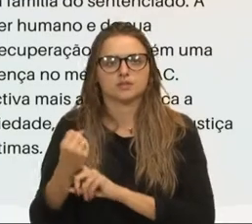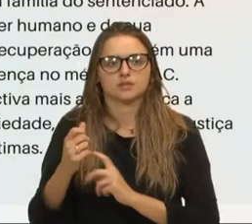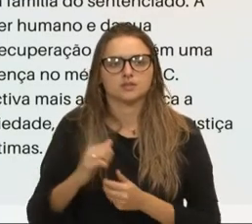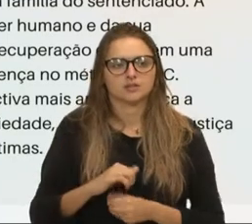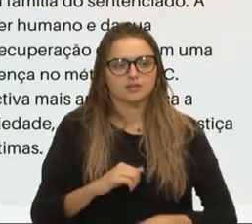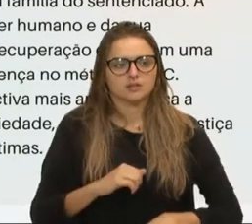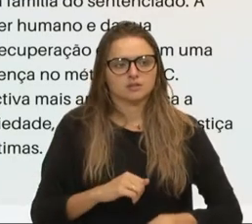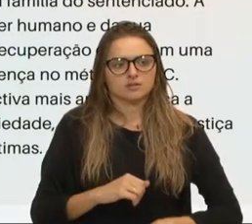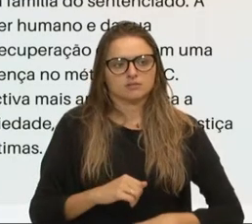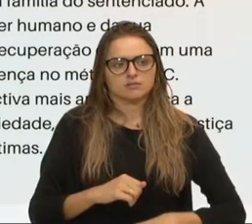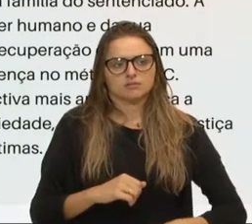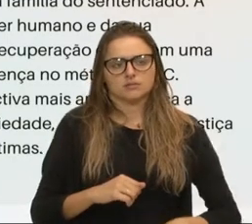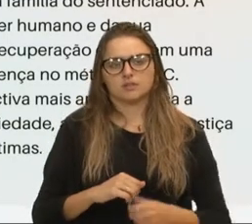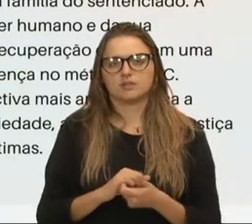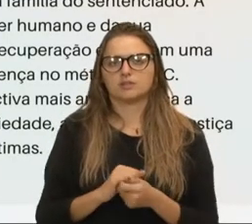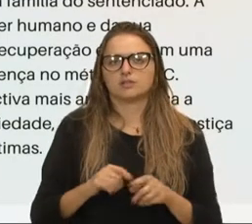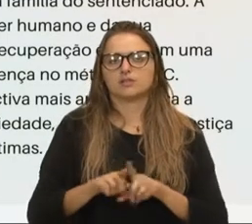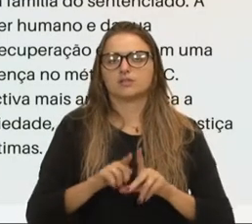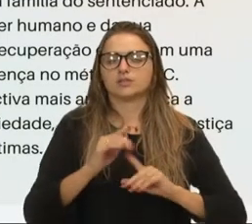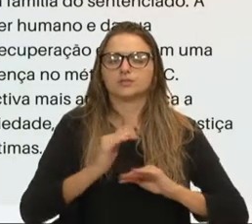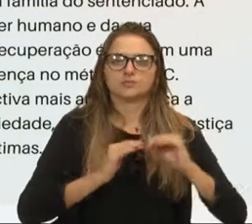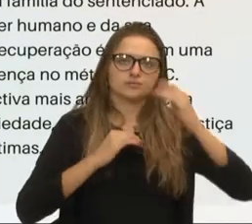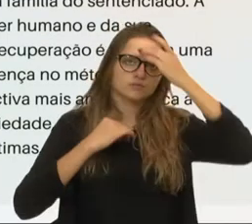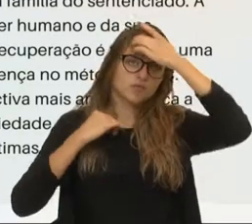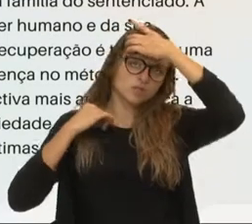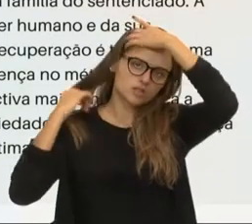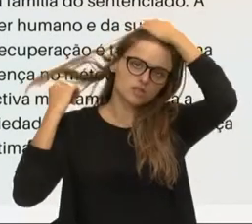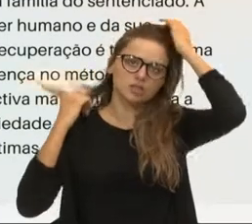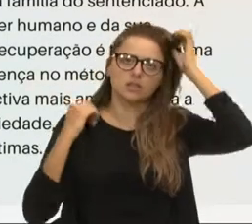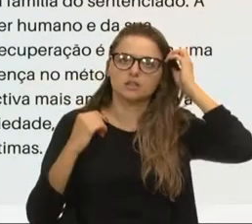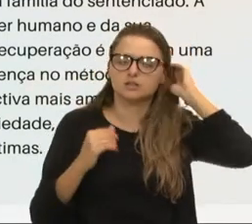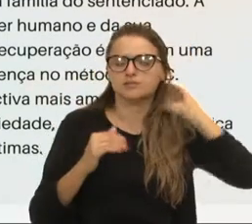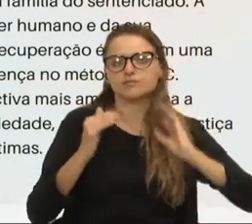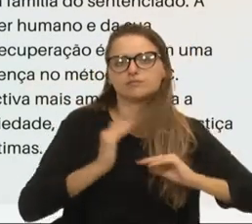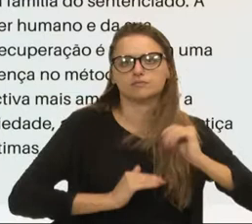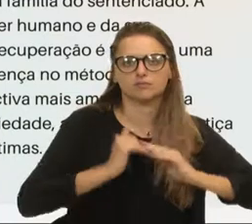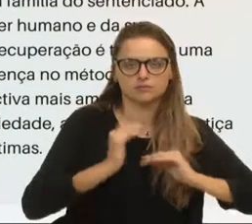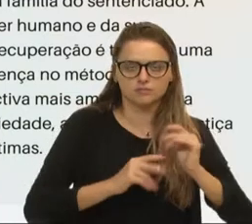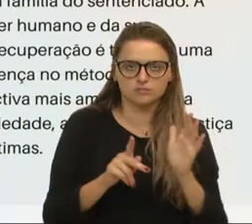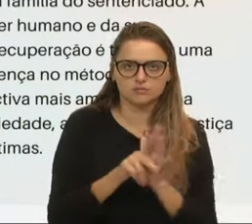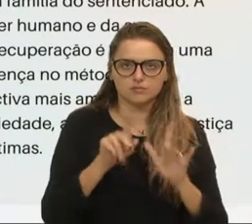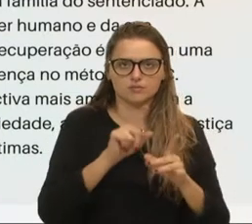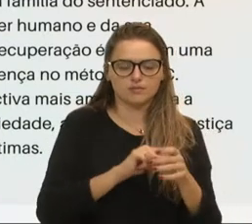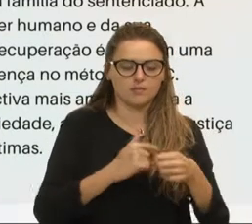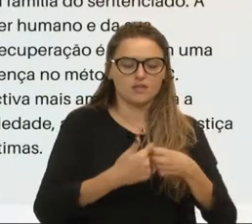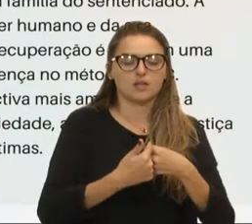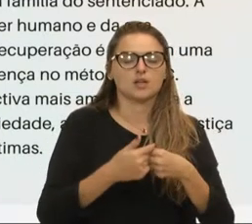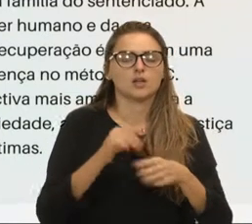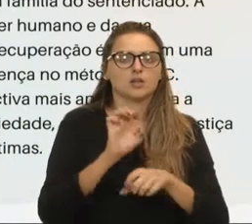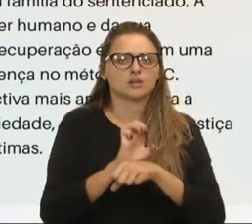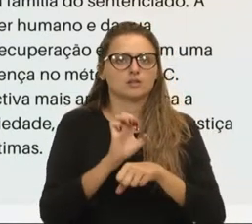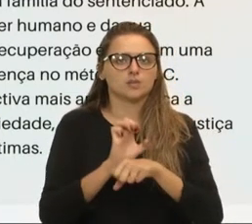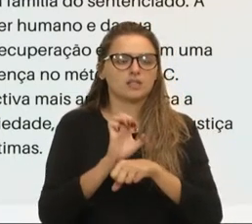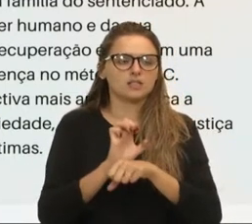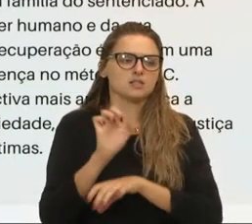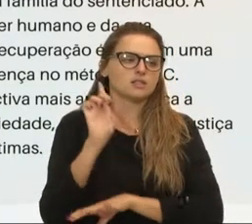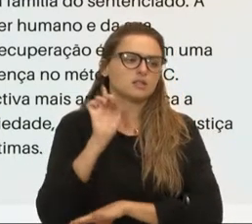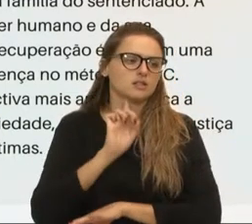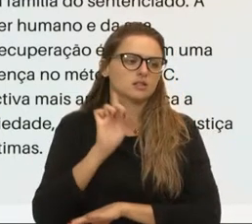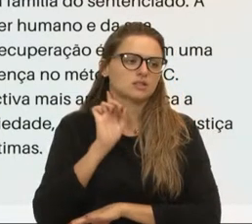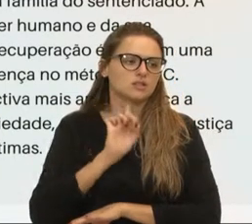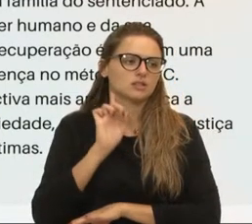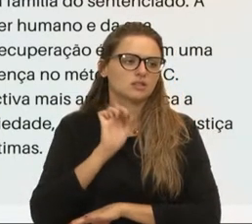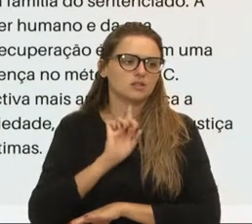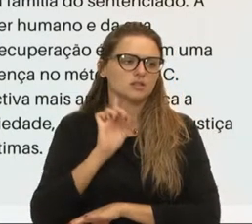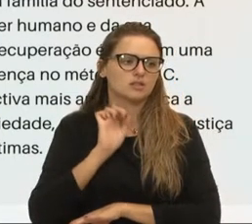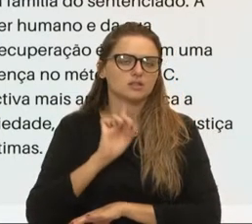unidades que são construídas nas cidades. O Estado de Minas Gerais é onde mais temos APACs.